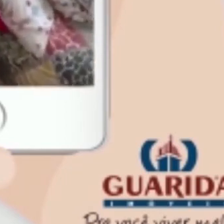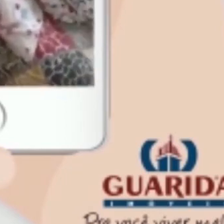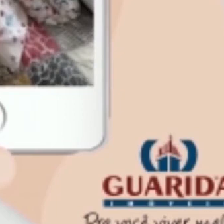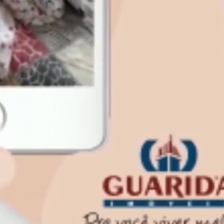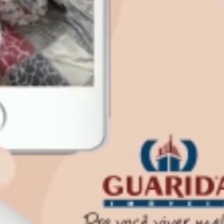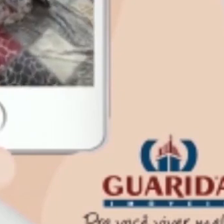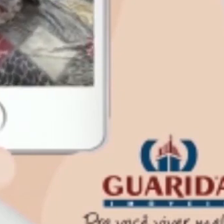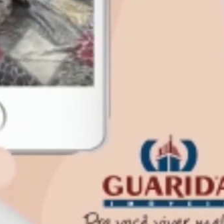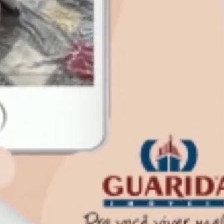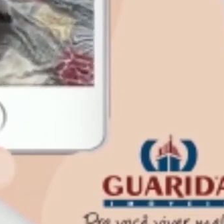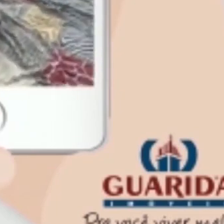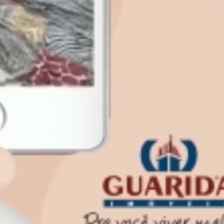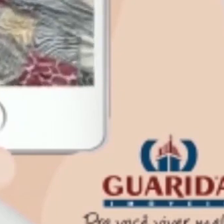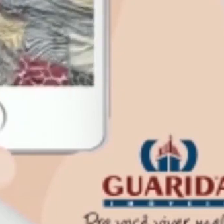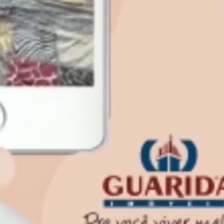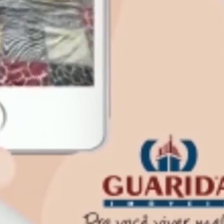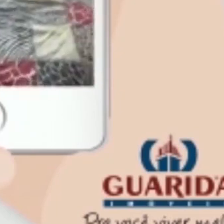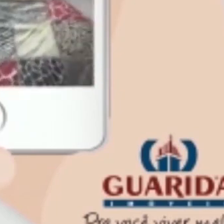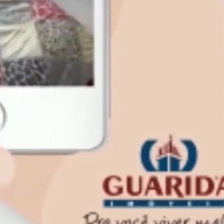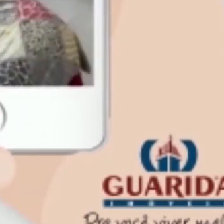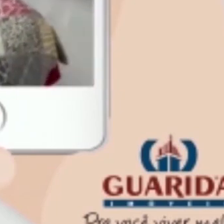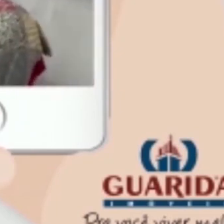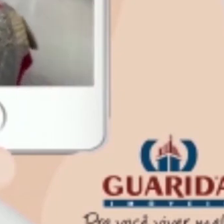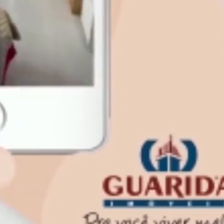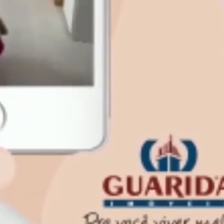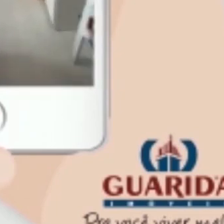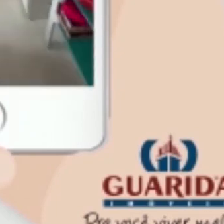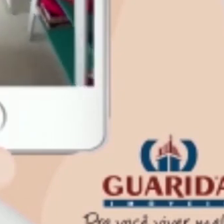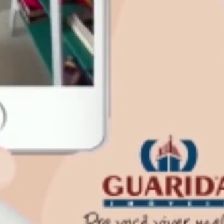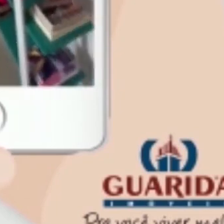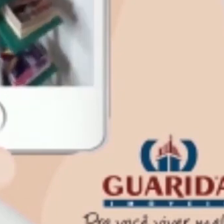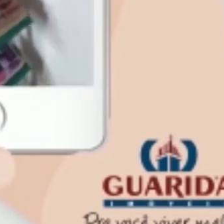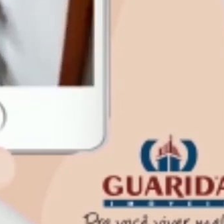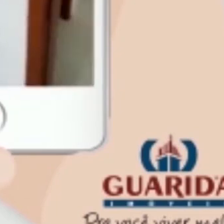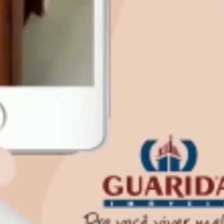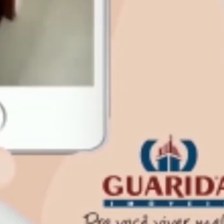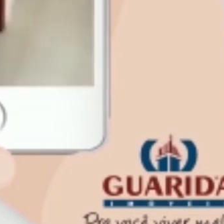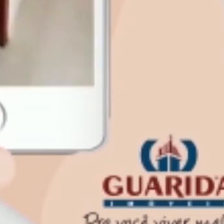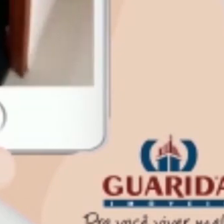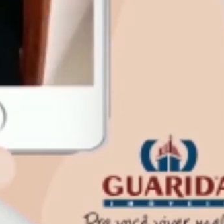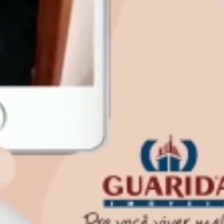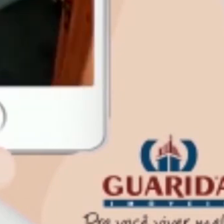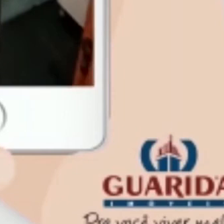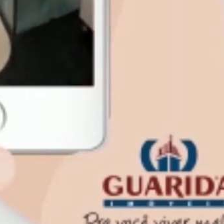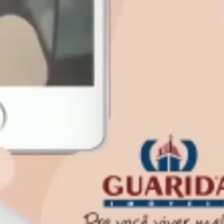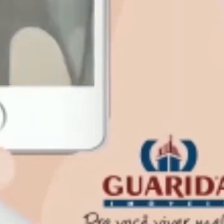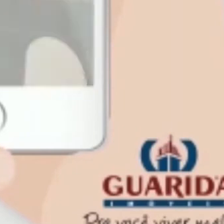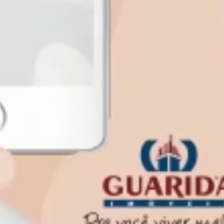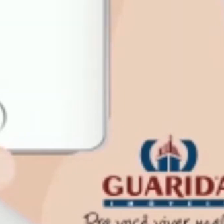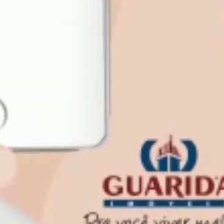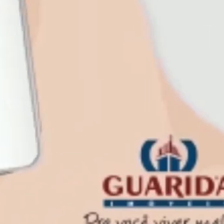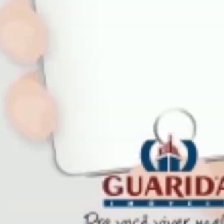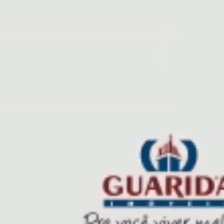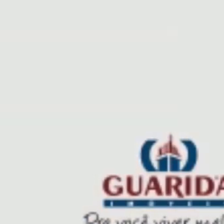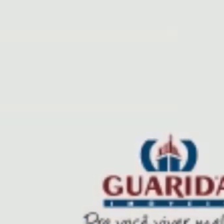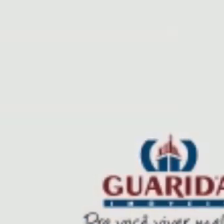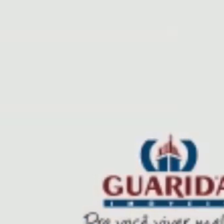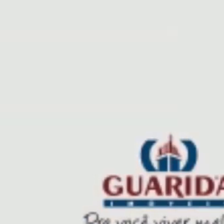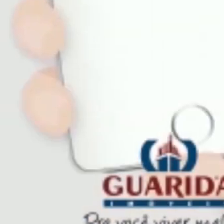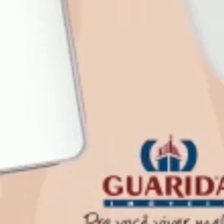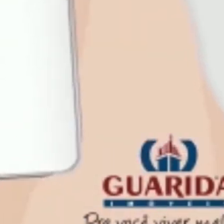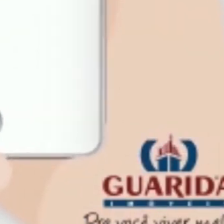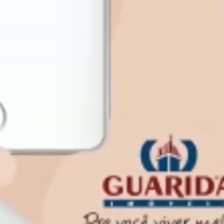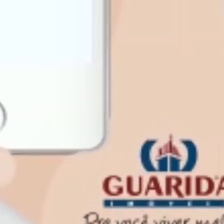e meio Você poderá também Agendar com o seu corretor Uma live De um imóvel específico A sua escolha Para fazer esse passeio